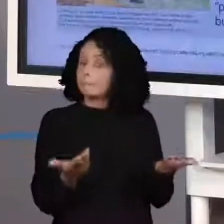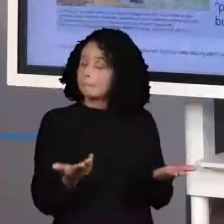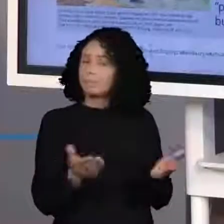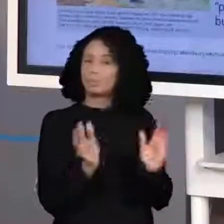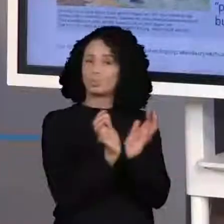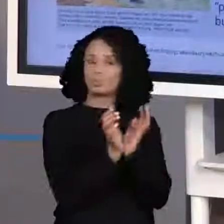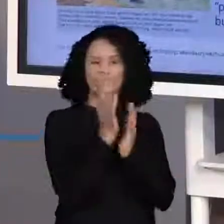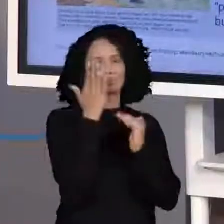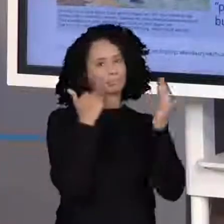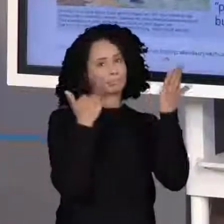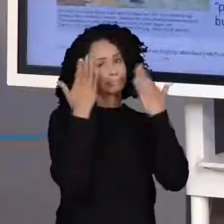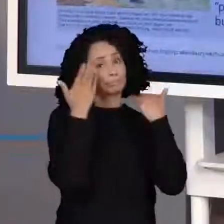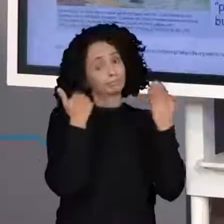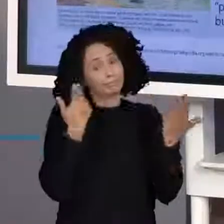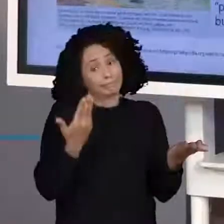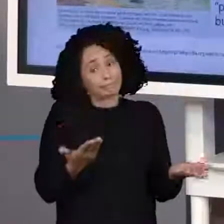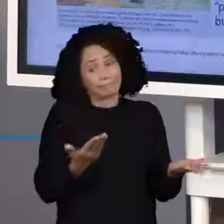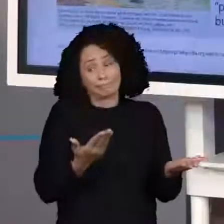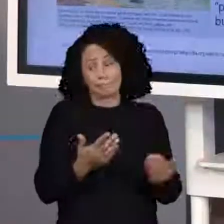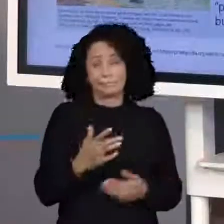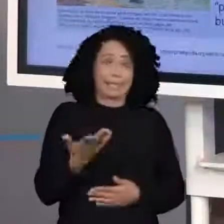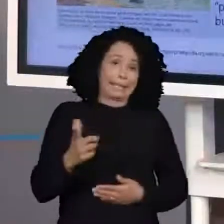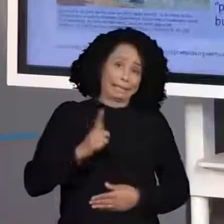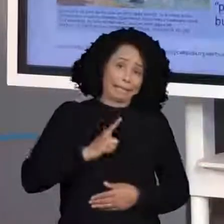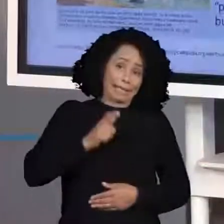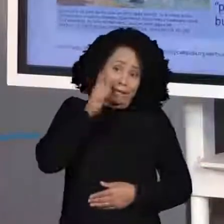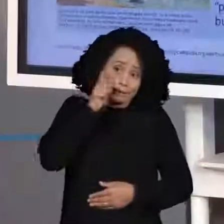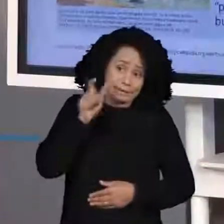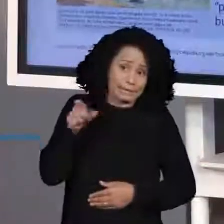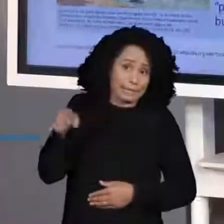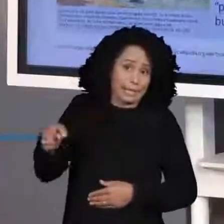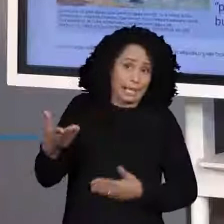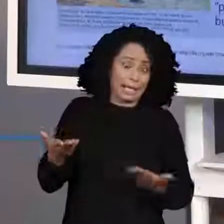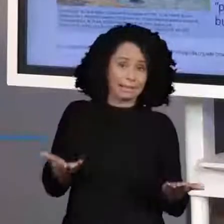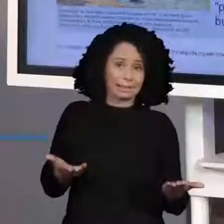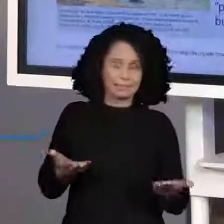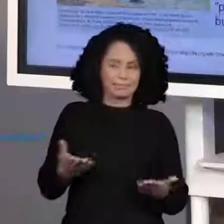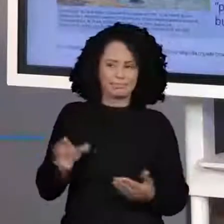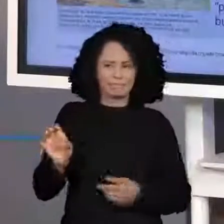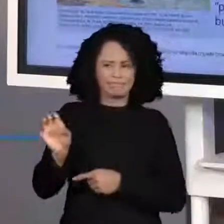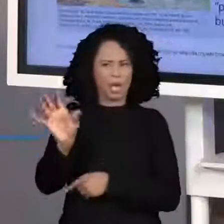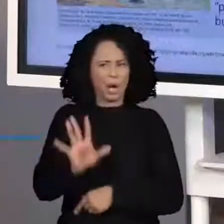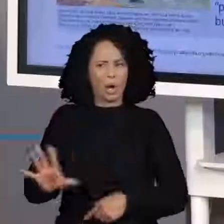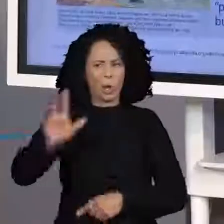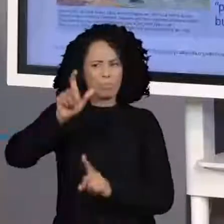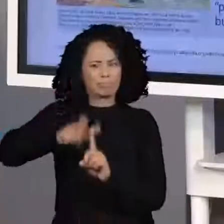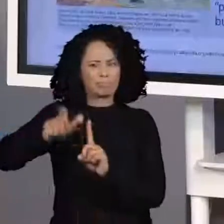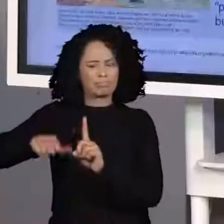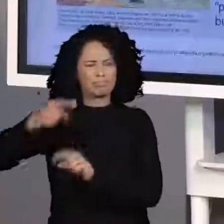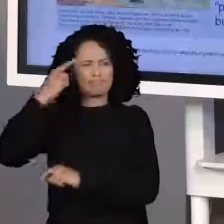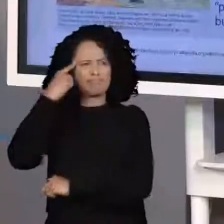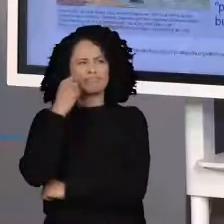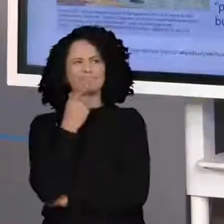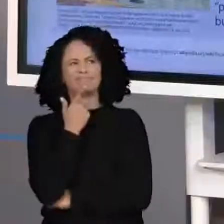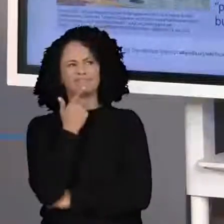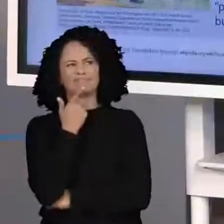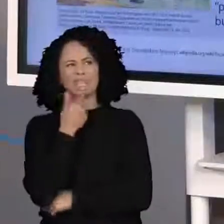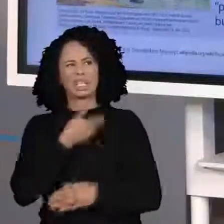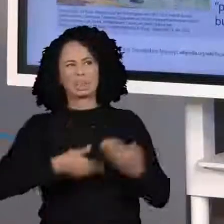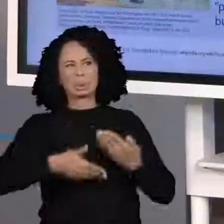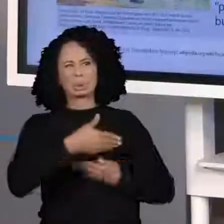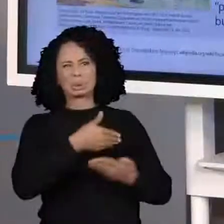chamava a atenção dos indígenas. Mas para os europeus aquilo era tão barato, então valia a pena fazer esse escambo, essa troca.